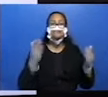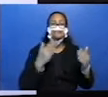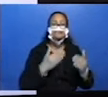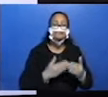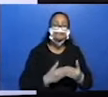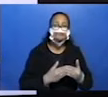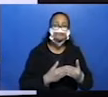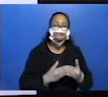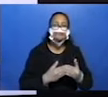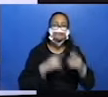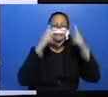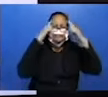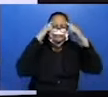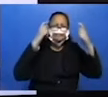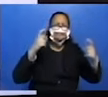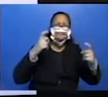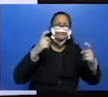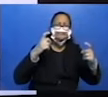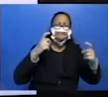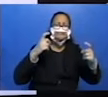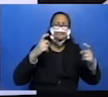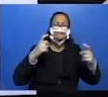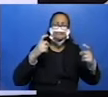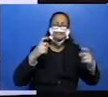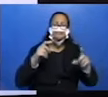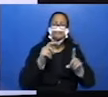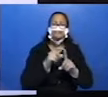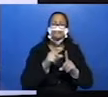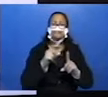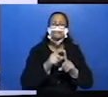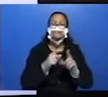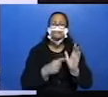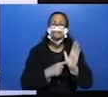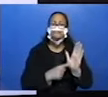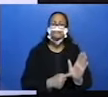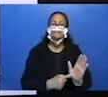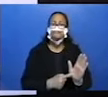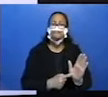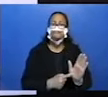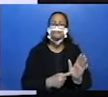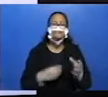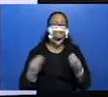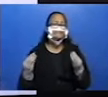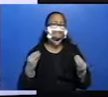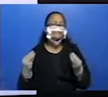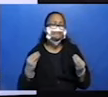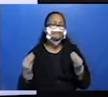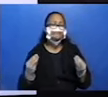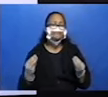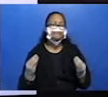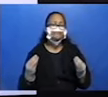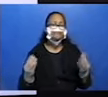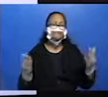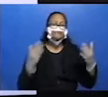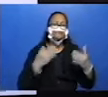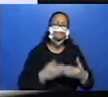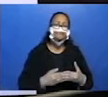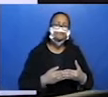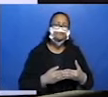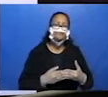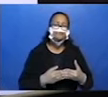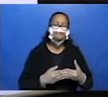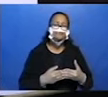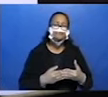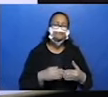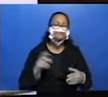violentamente. A palavra que indica de que modo o faraó fechou a tampa